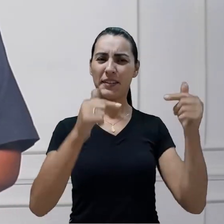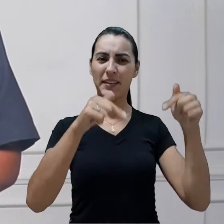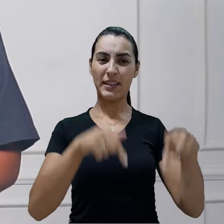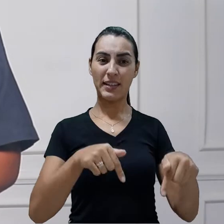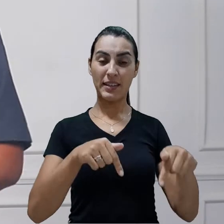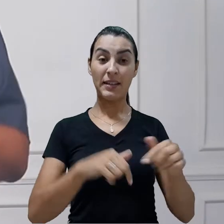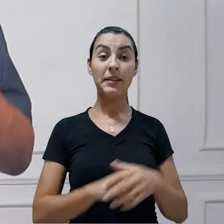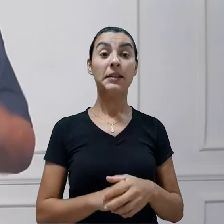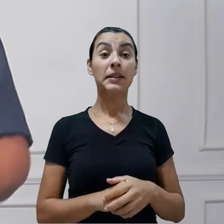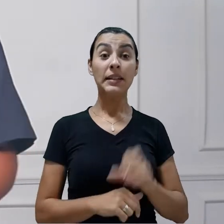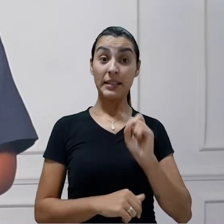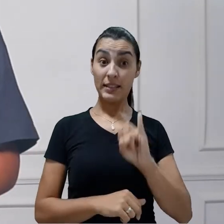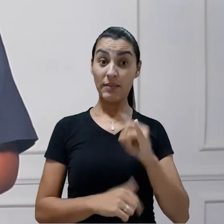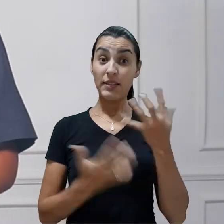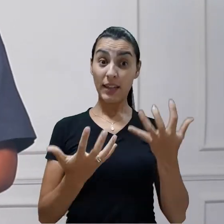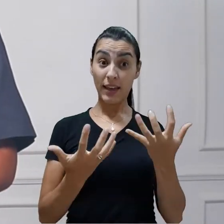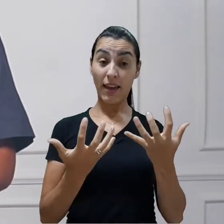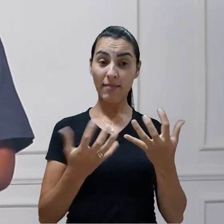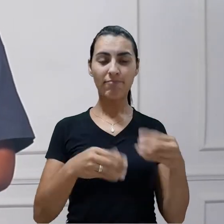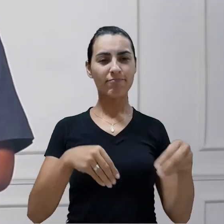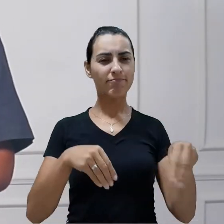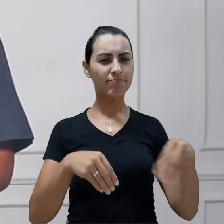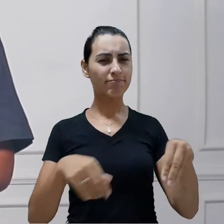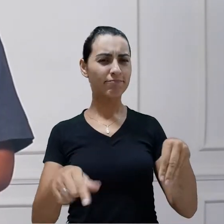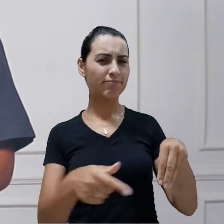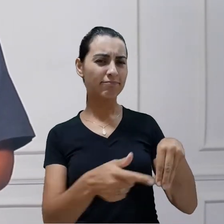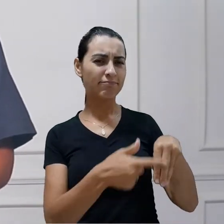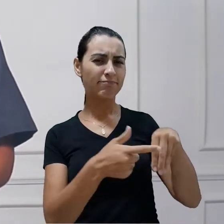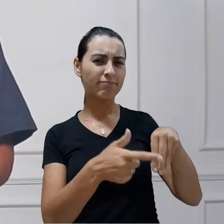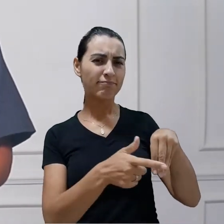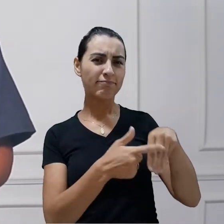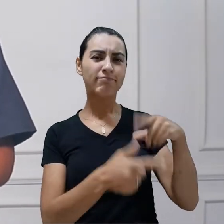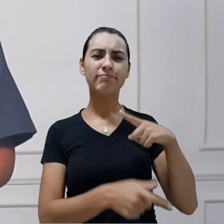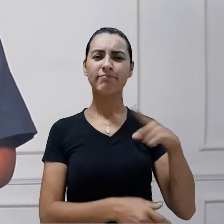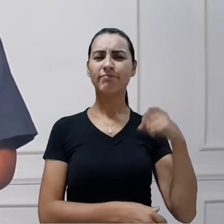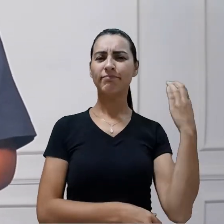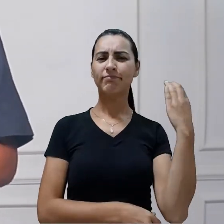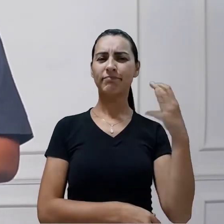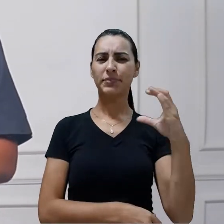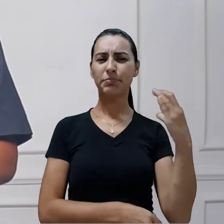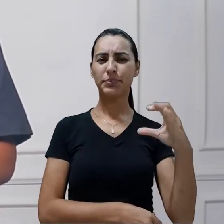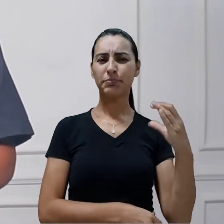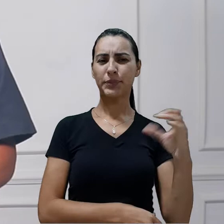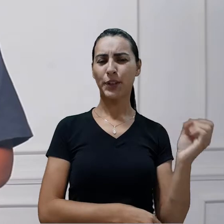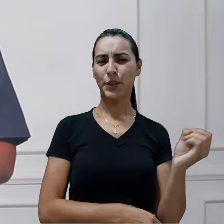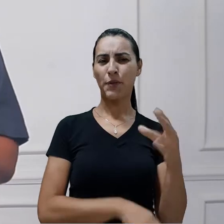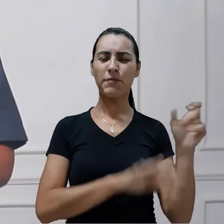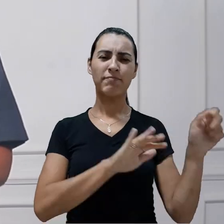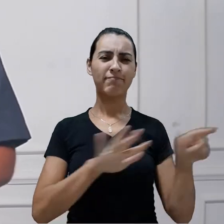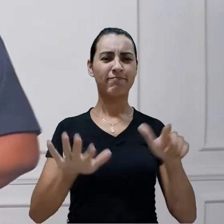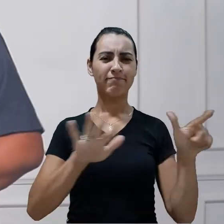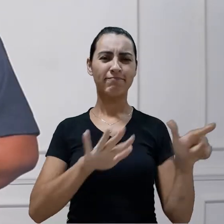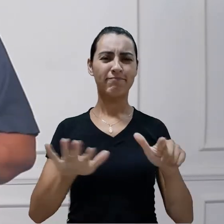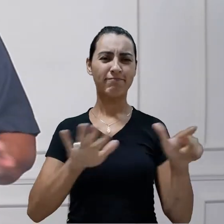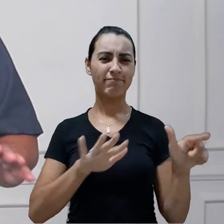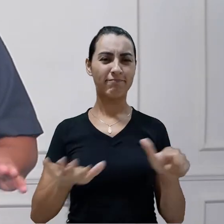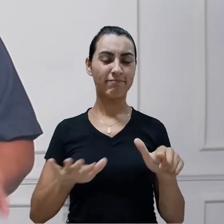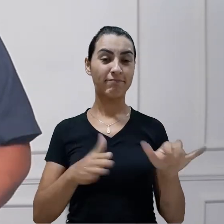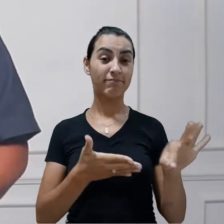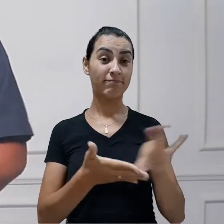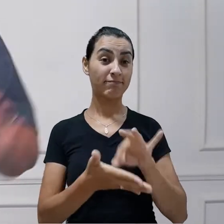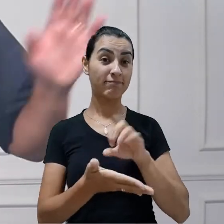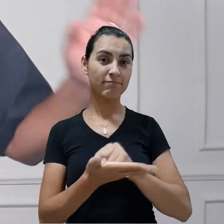já acione também o sininho, porque toda semana postamos vídeo novo. Aproveito para dizer, a inscrição no canal é